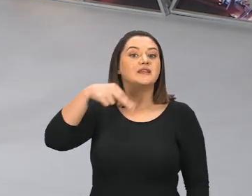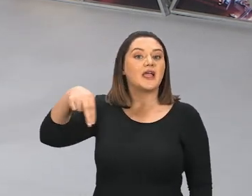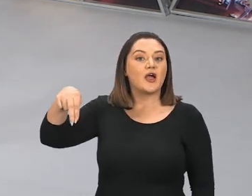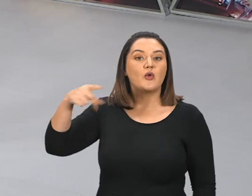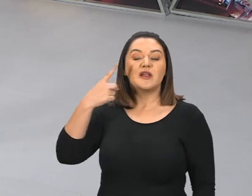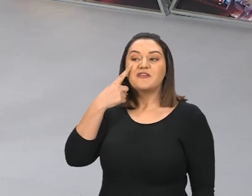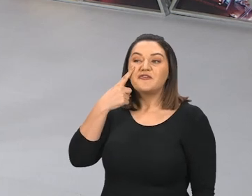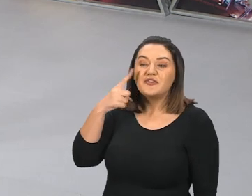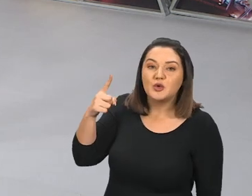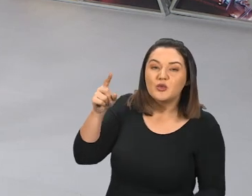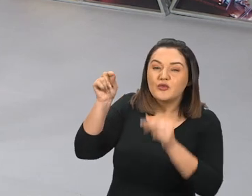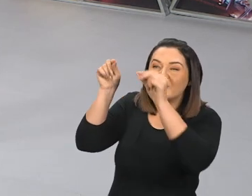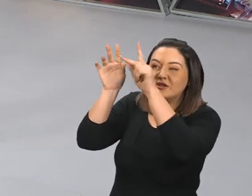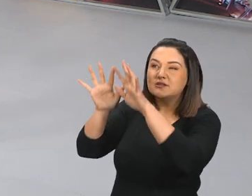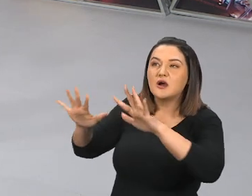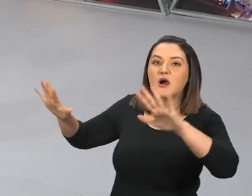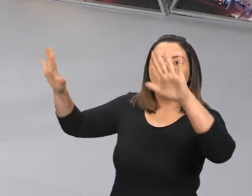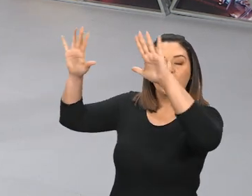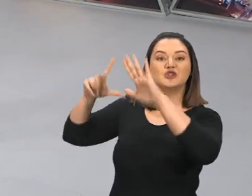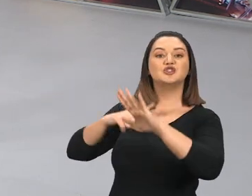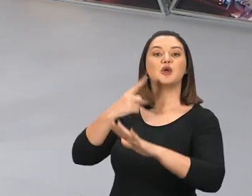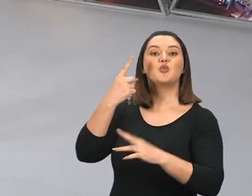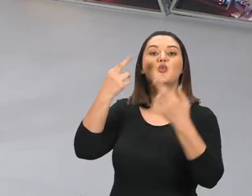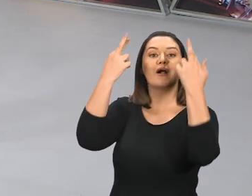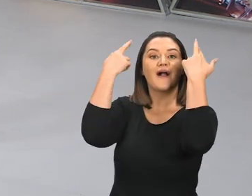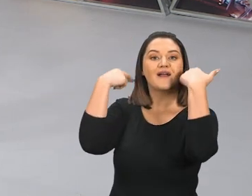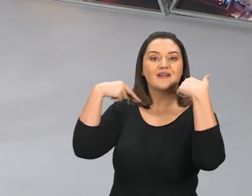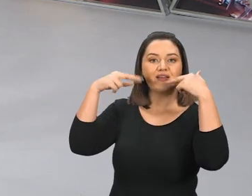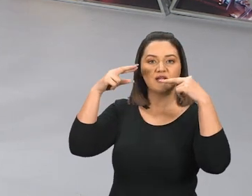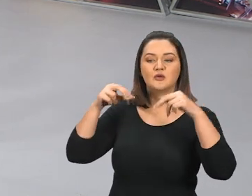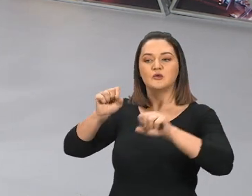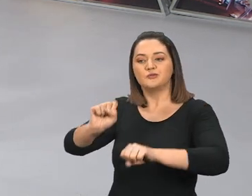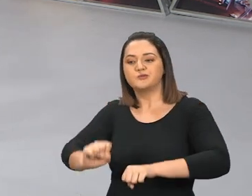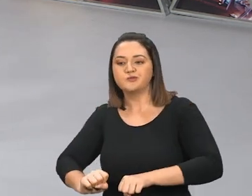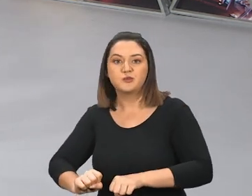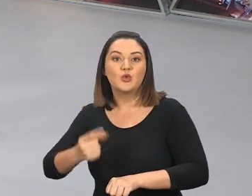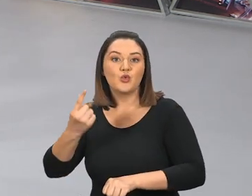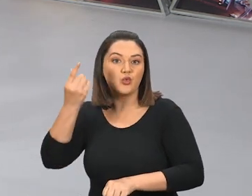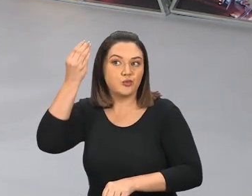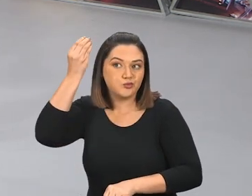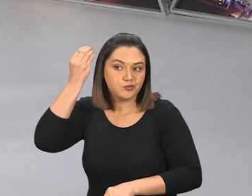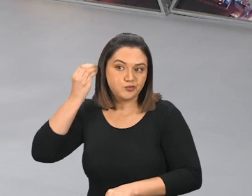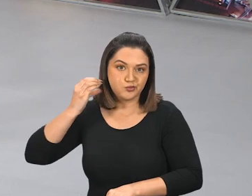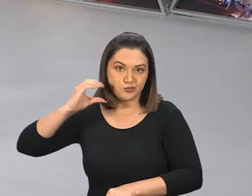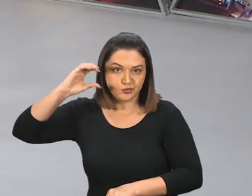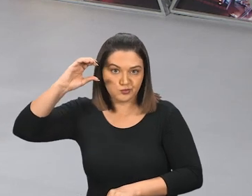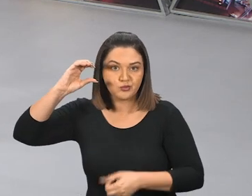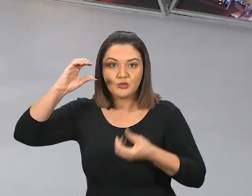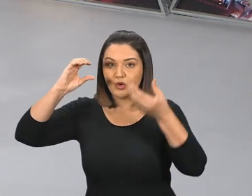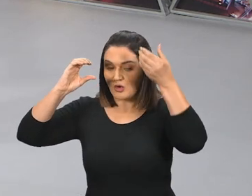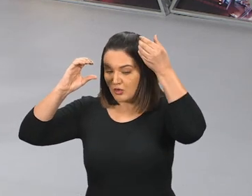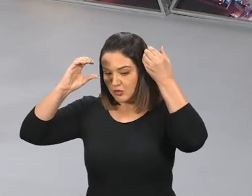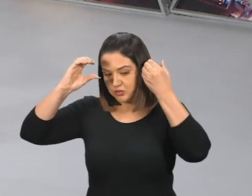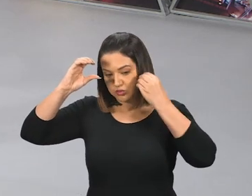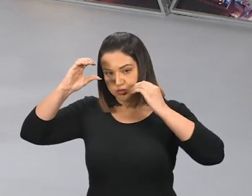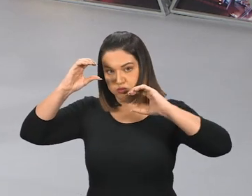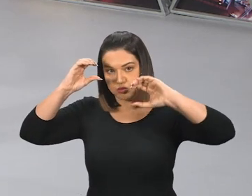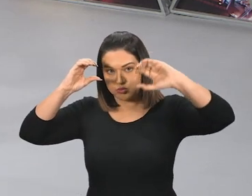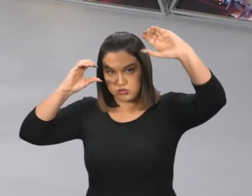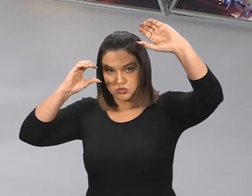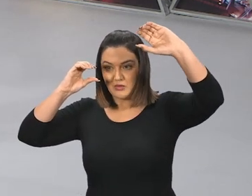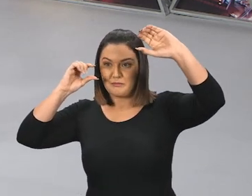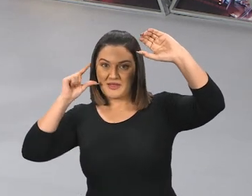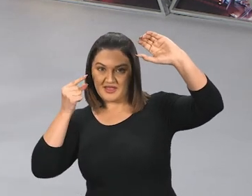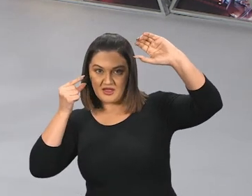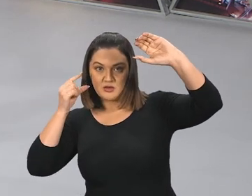vê um carneiro, E o carneiro tinha dois chifres, E um mais alto que o outro. E aí no versículo 4,